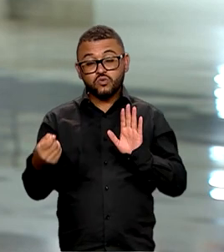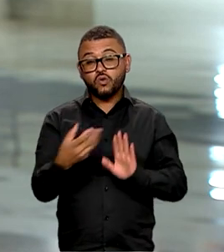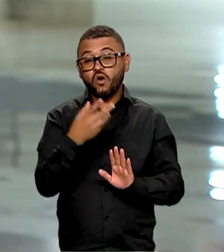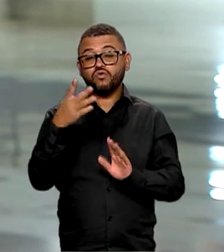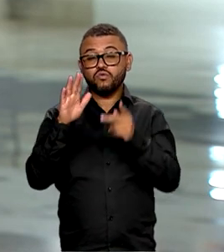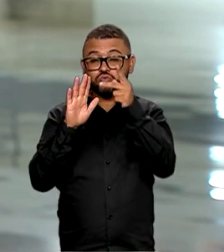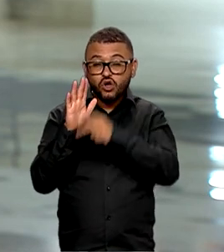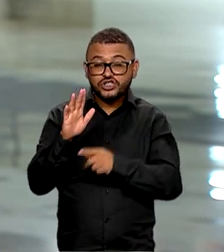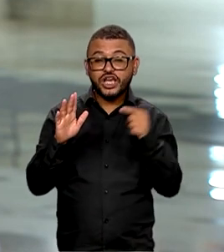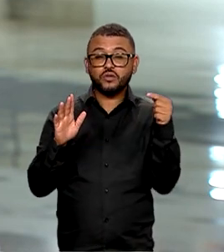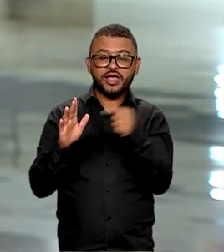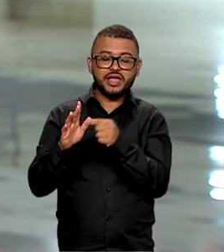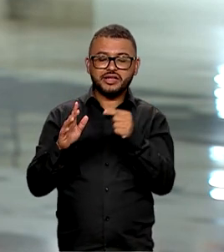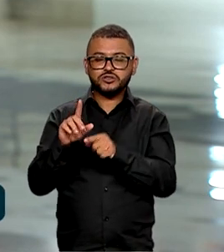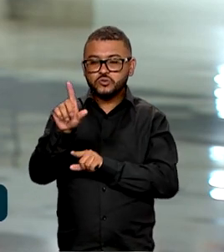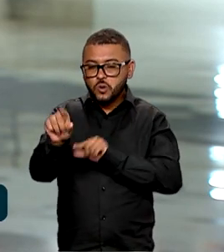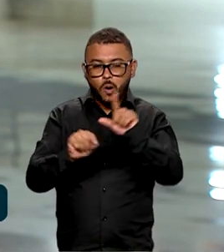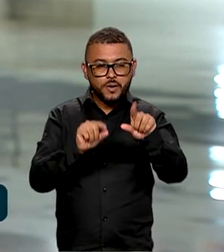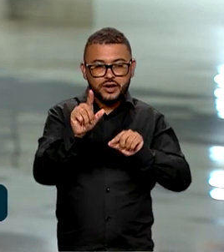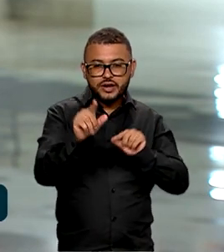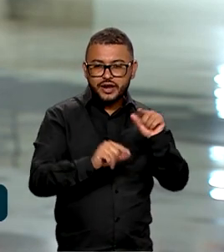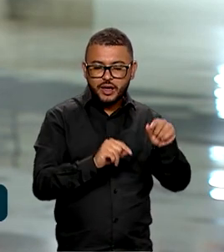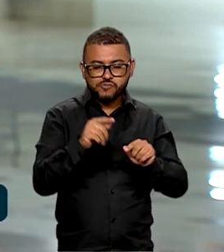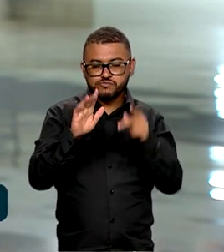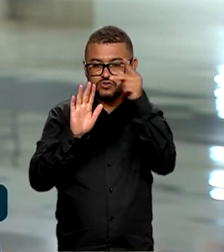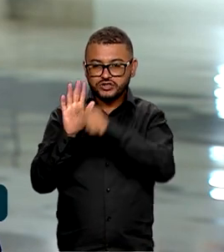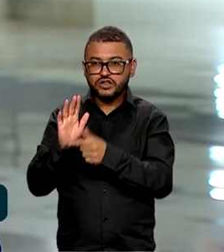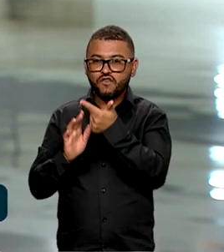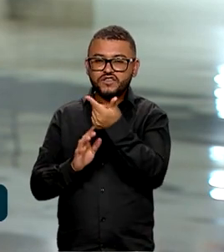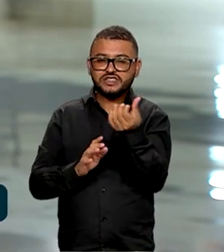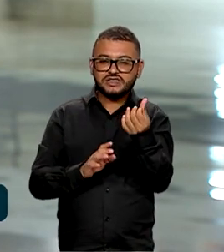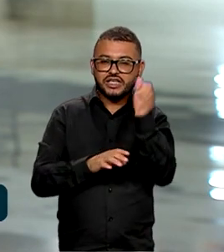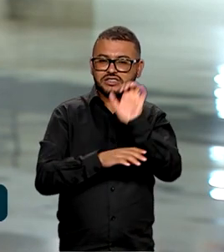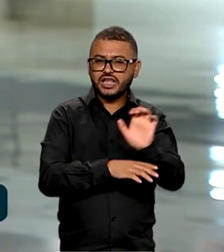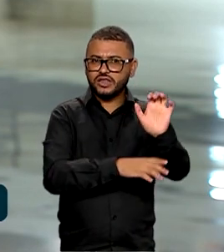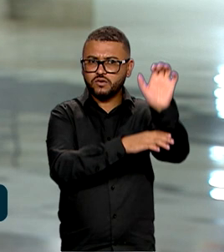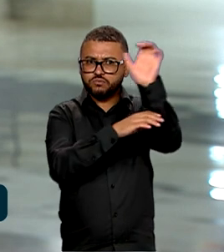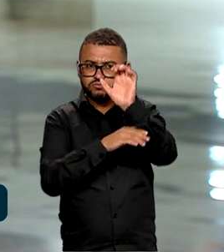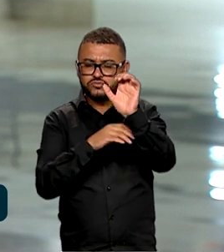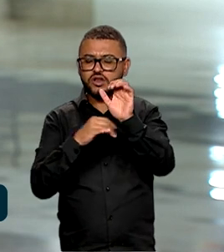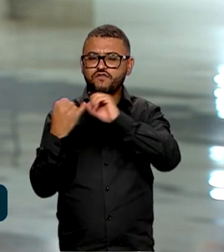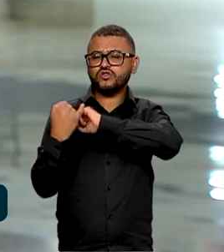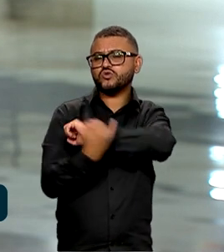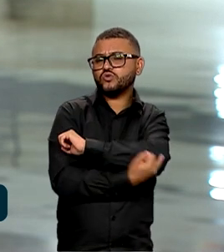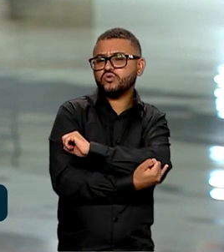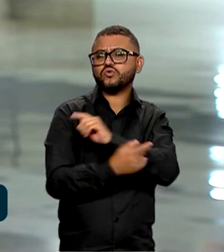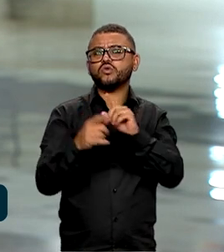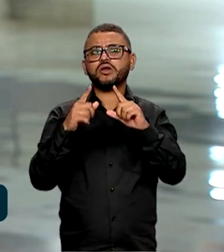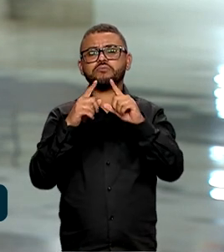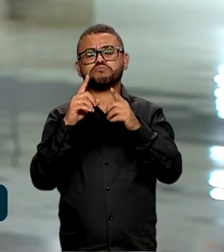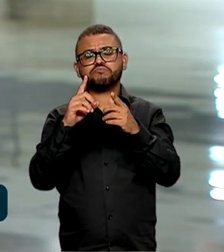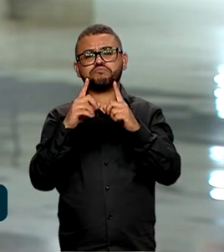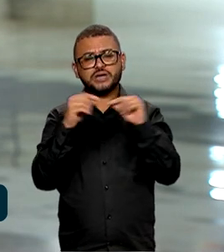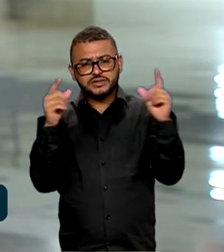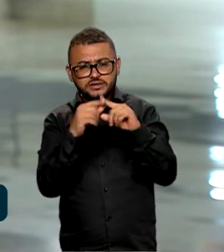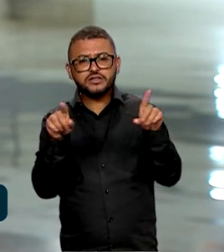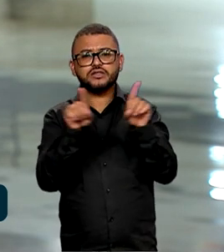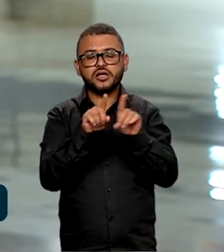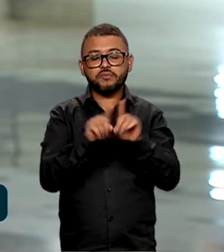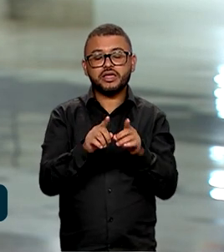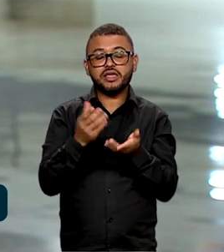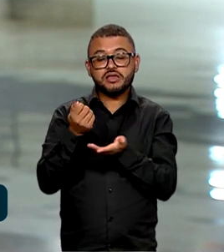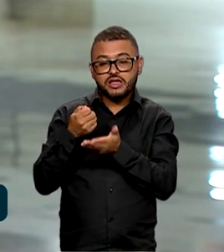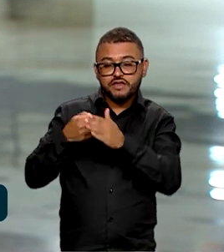selecionou projetos de infraestrutura nos 26 estados e no Distrito Federal. O programa promete investir R$ 1